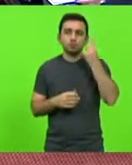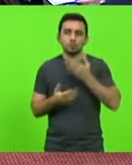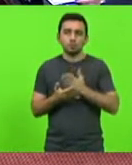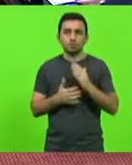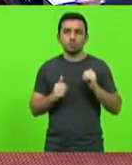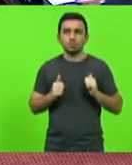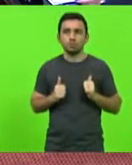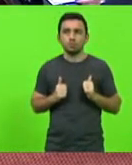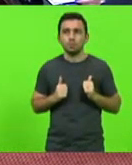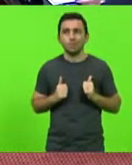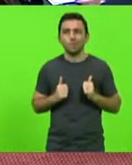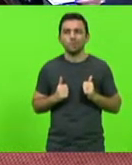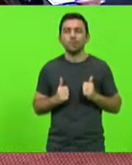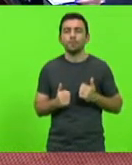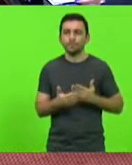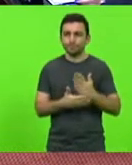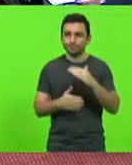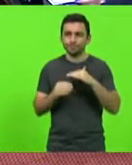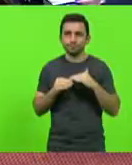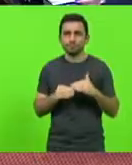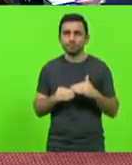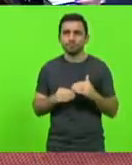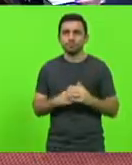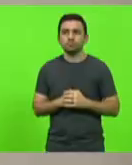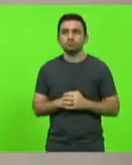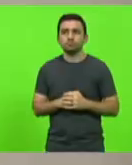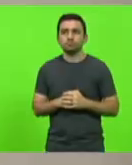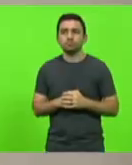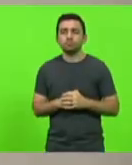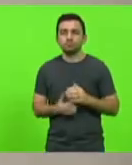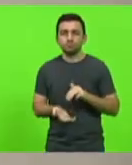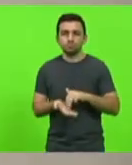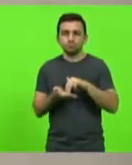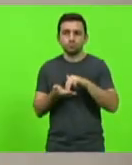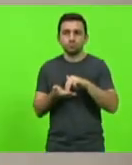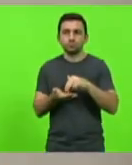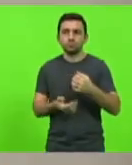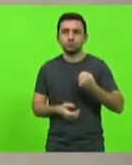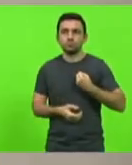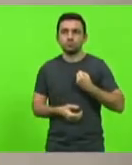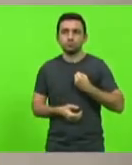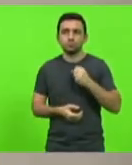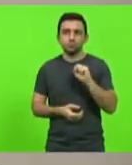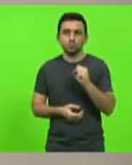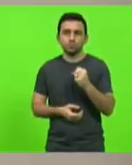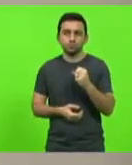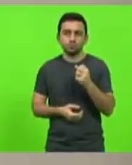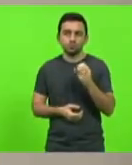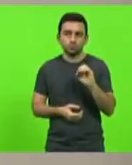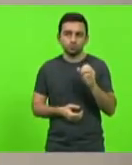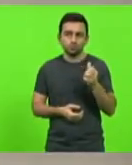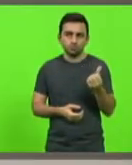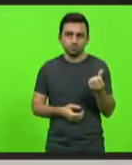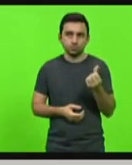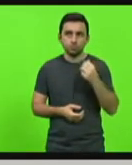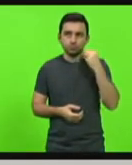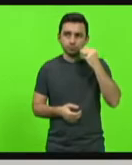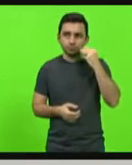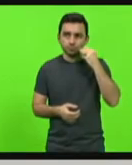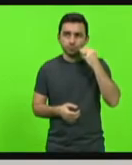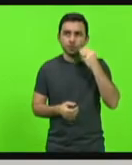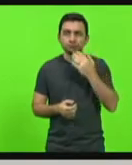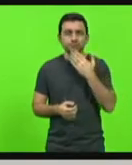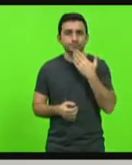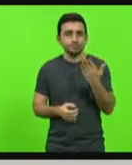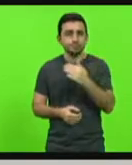permaneça como se encontra. Aprovado por unanimidade. Moções. Moção 806, autor deputado Márcio Machado, manifestando apelo